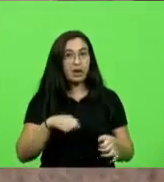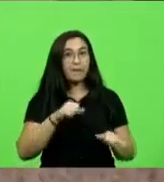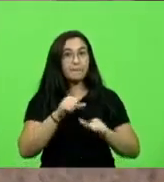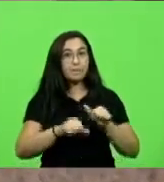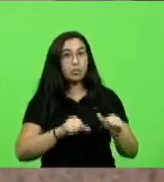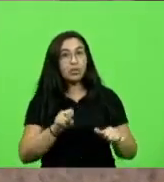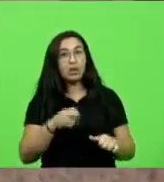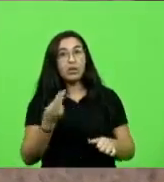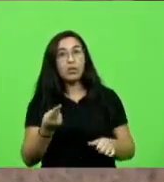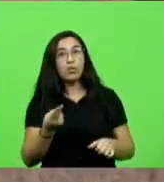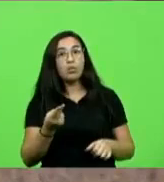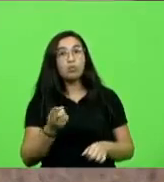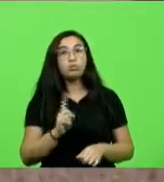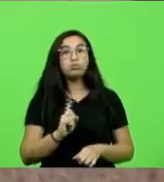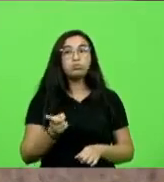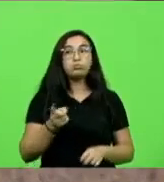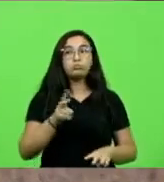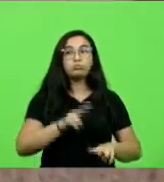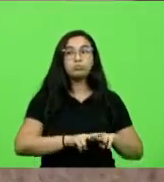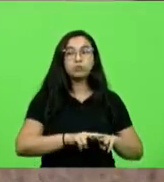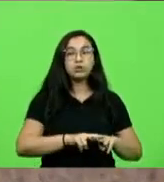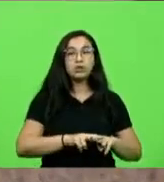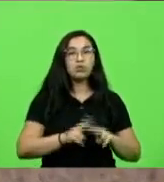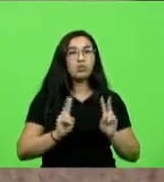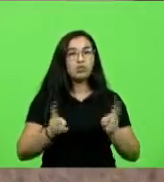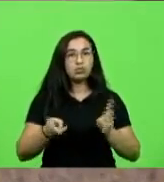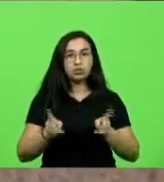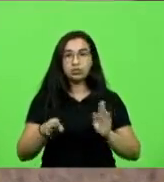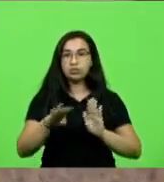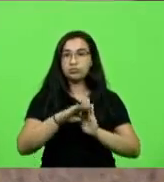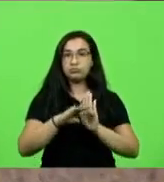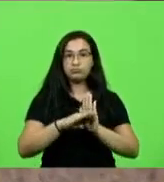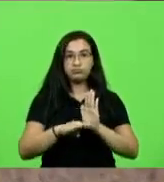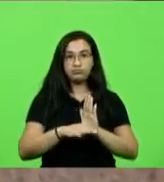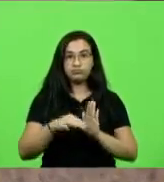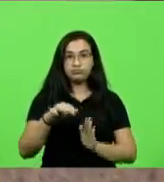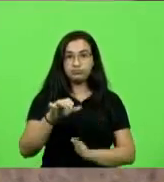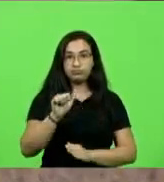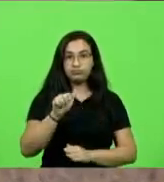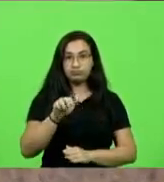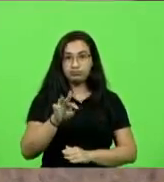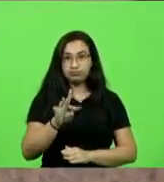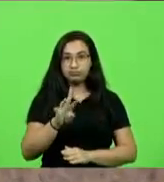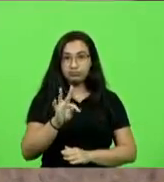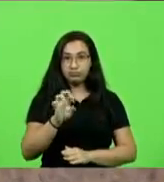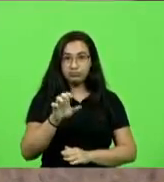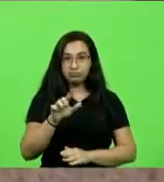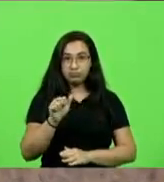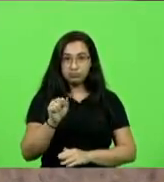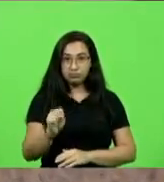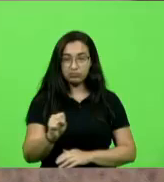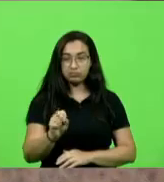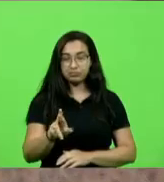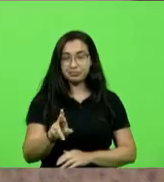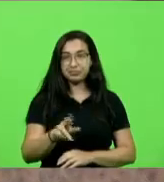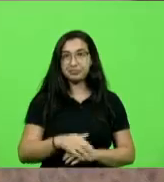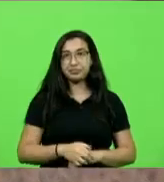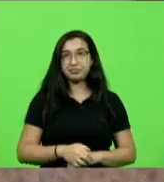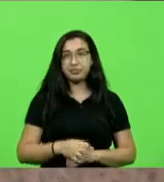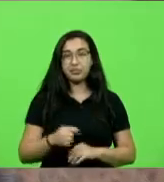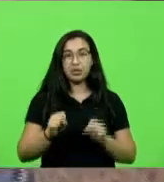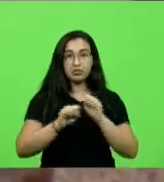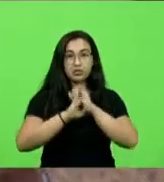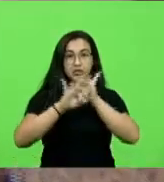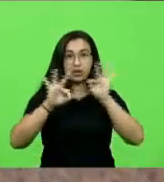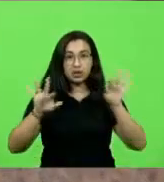prisão, mas está mantida as medidas cautelares porque está judicializada no Supremo Tribunal Federal. Então, senhor presidente, eu quis fazer esses esclarecimentos